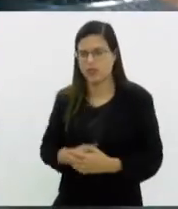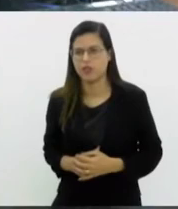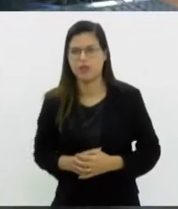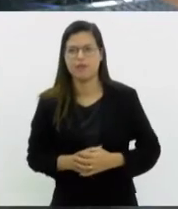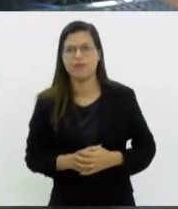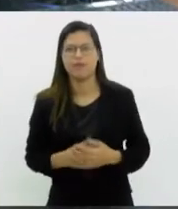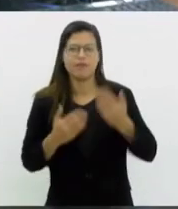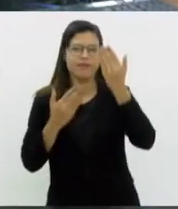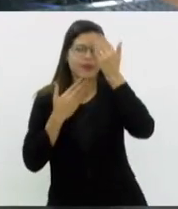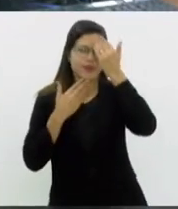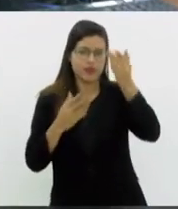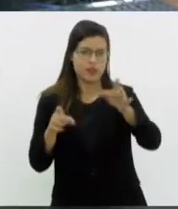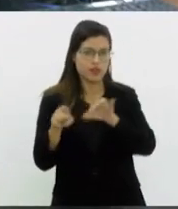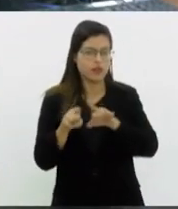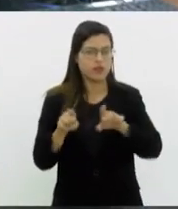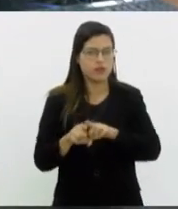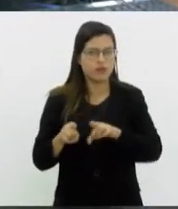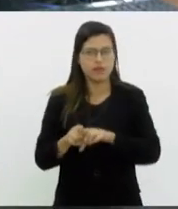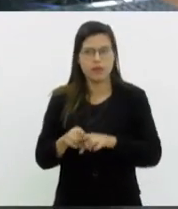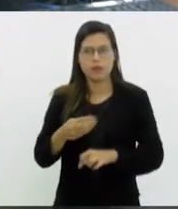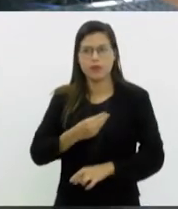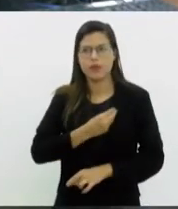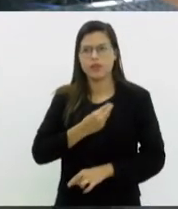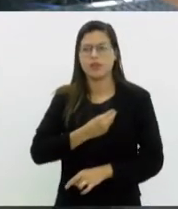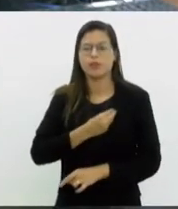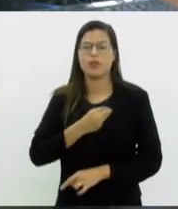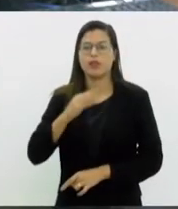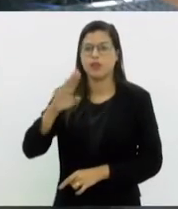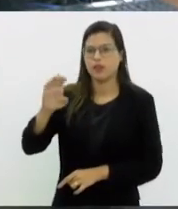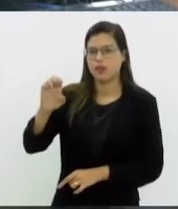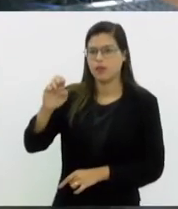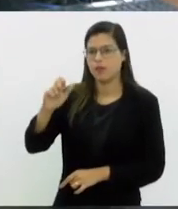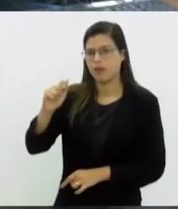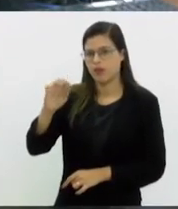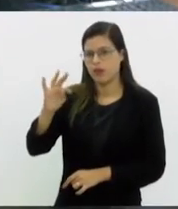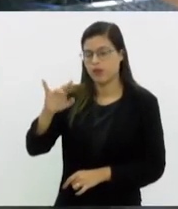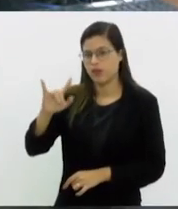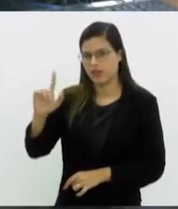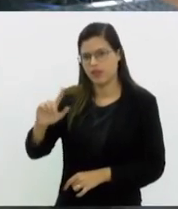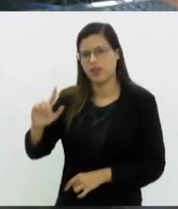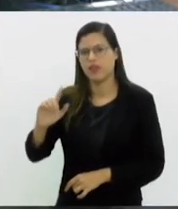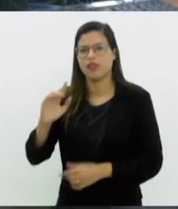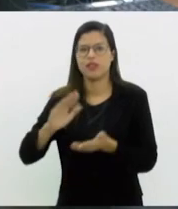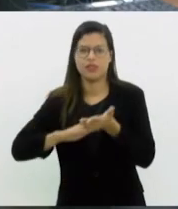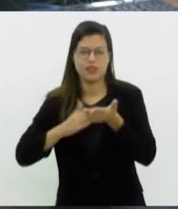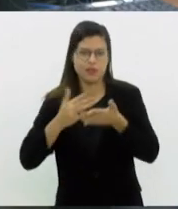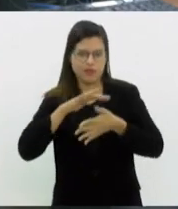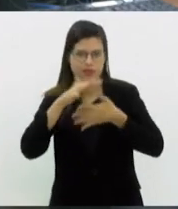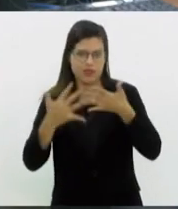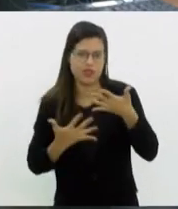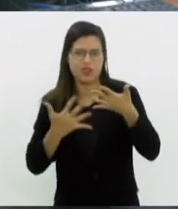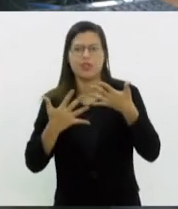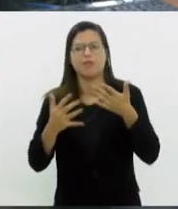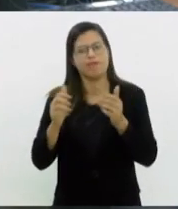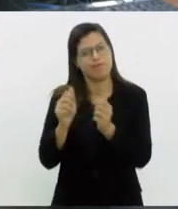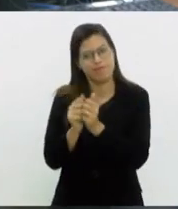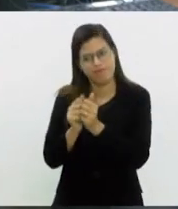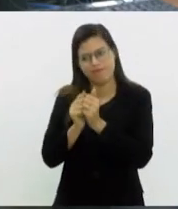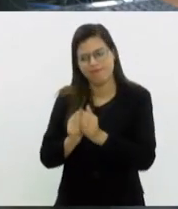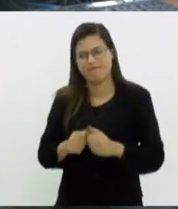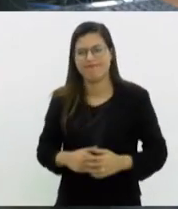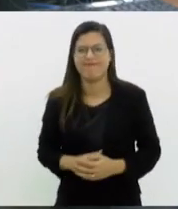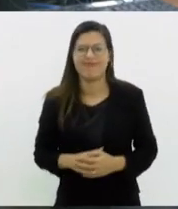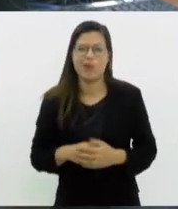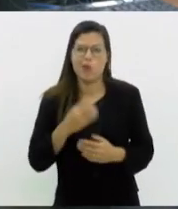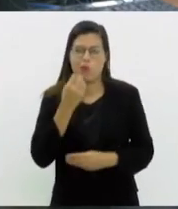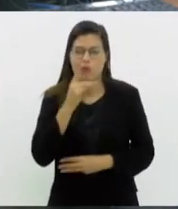Eu agradeço também a participação da Beatriz, a intérprete de Libras, que está hoje conosco. O Bom Dia Alerje termina aqui, se